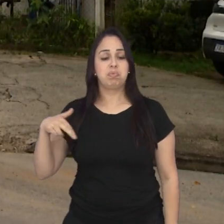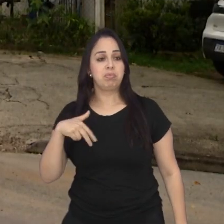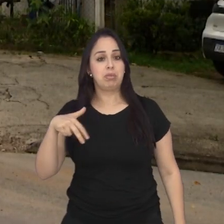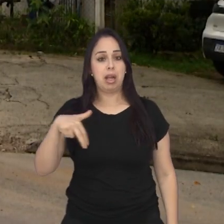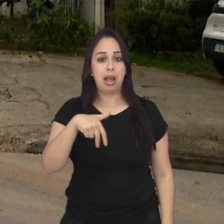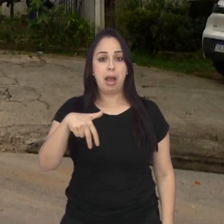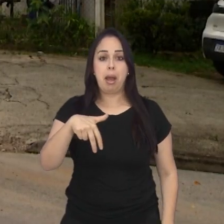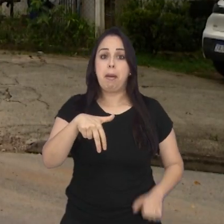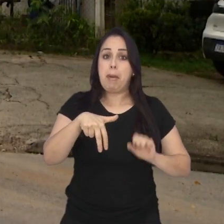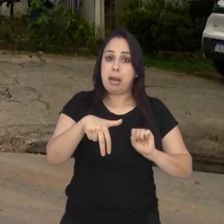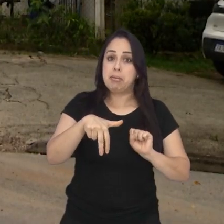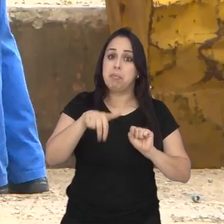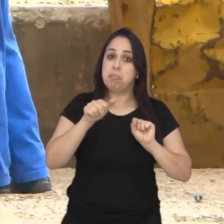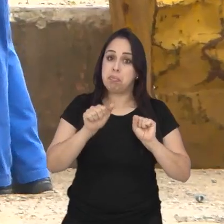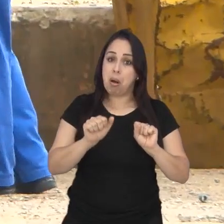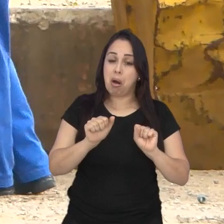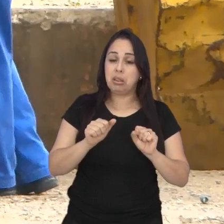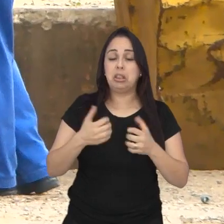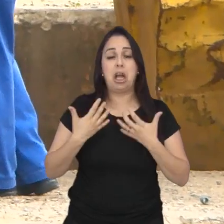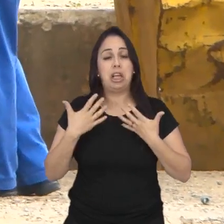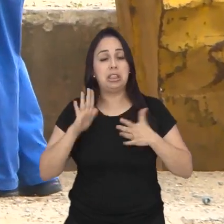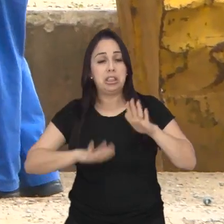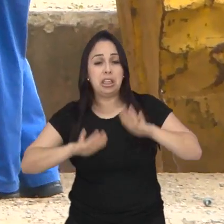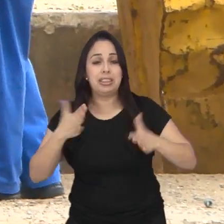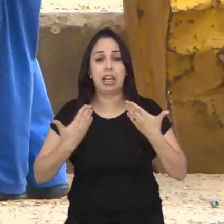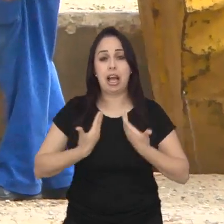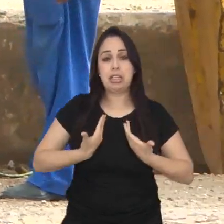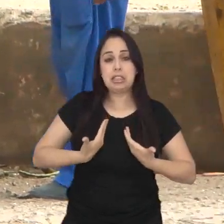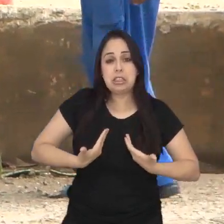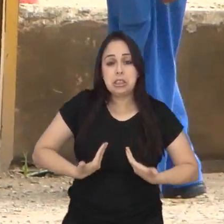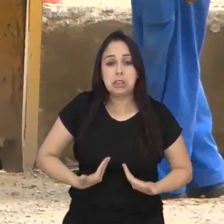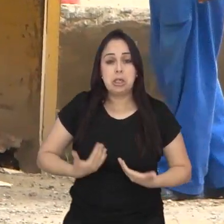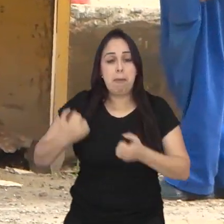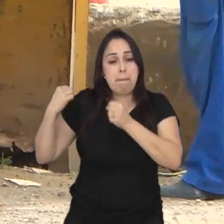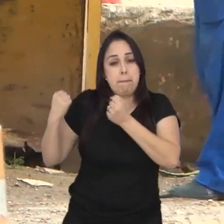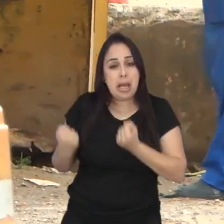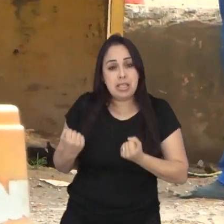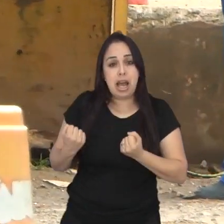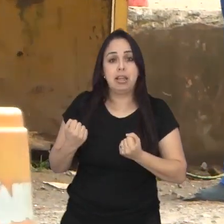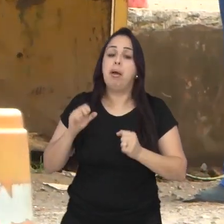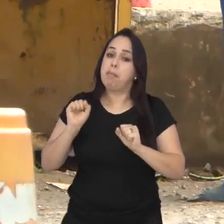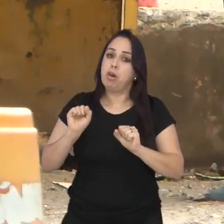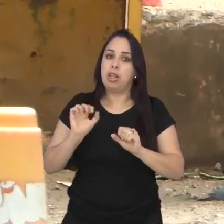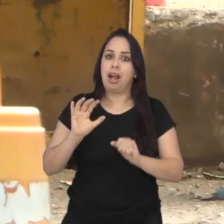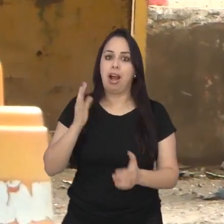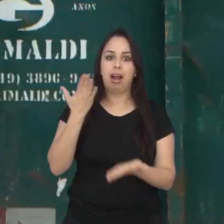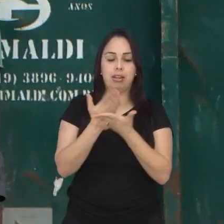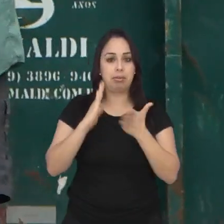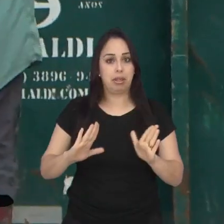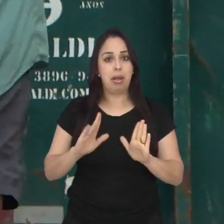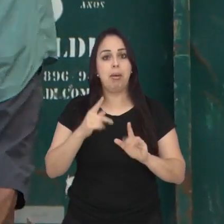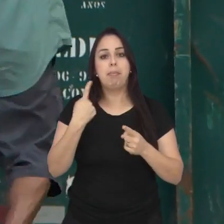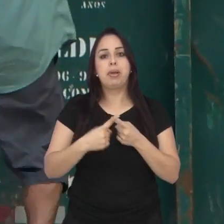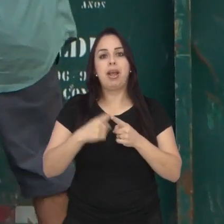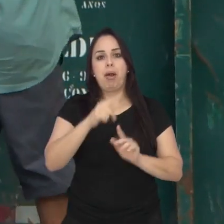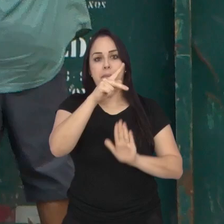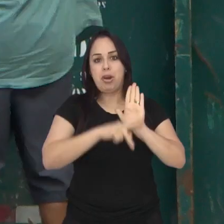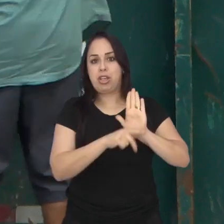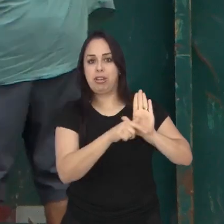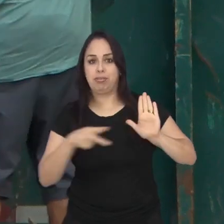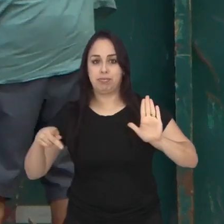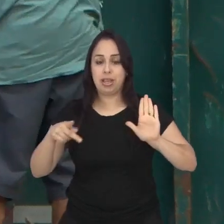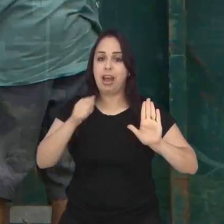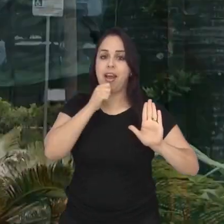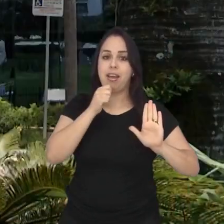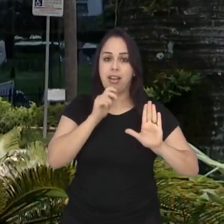voluntária do Jardim Satélite, e vem a pé. Mas essa rotina, que pode ser um pouco cansativa para ele e para muitos, pode